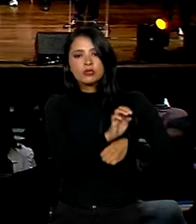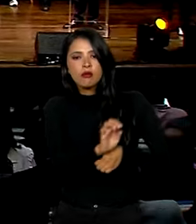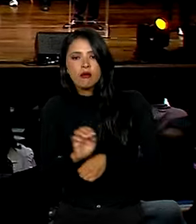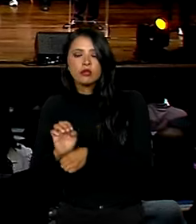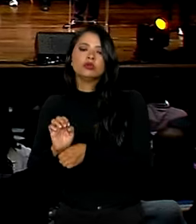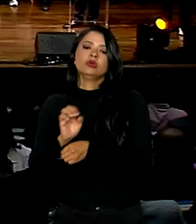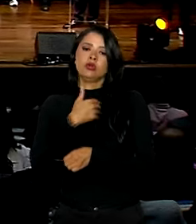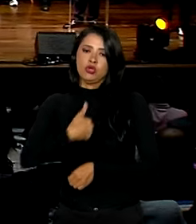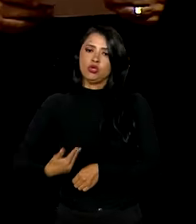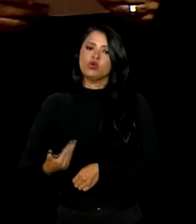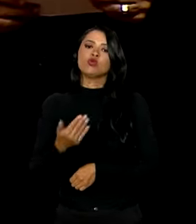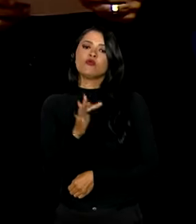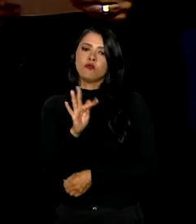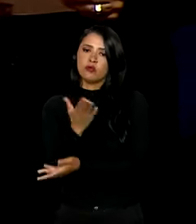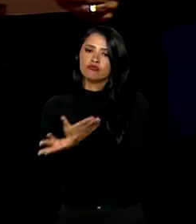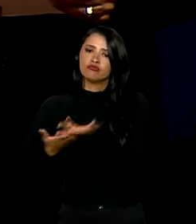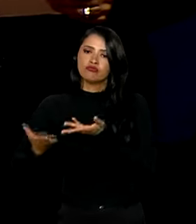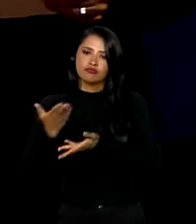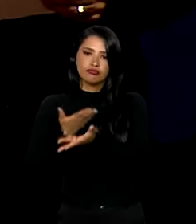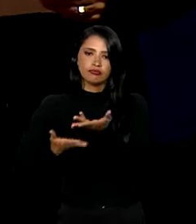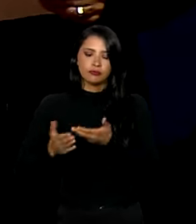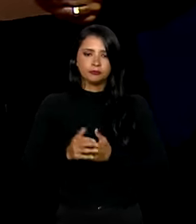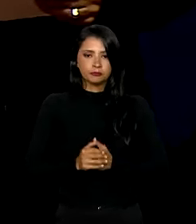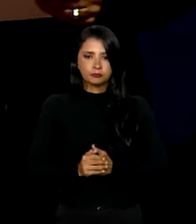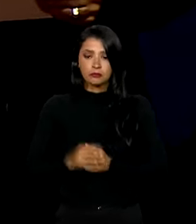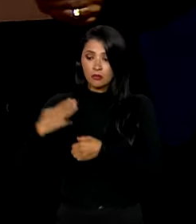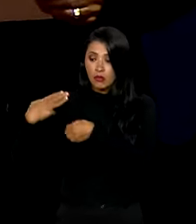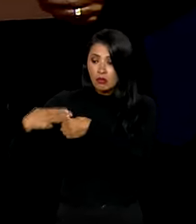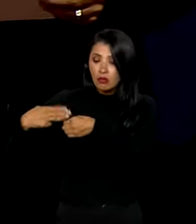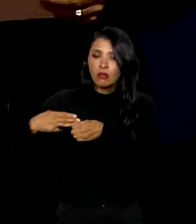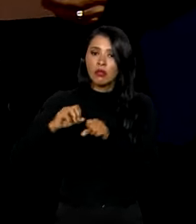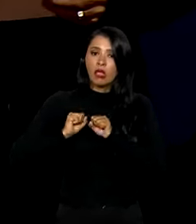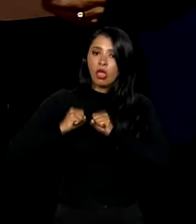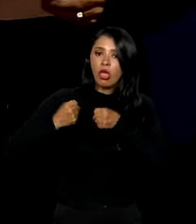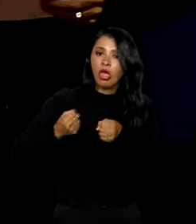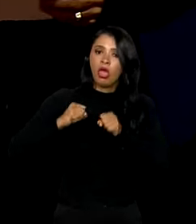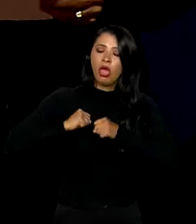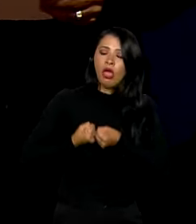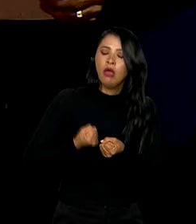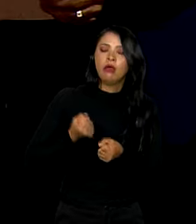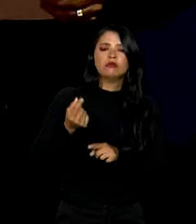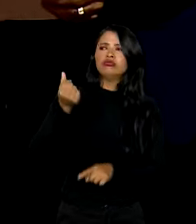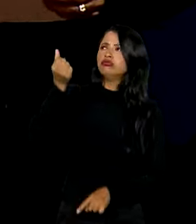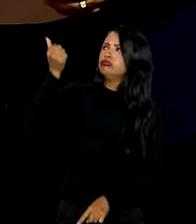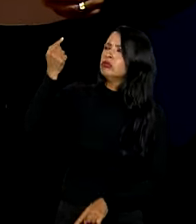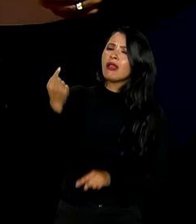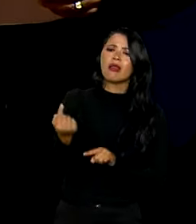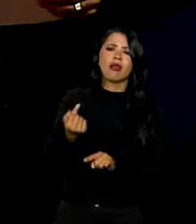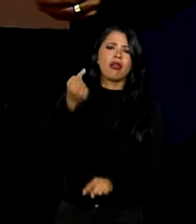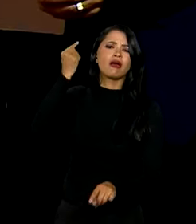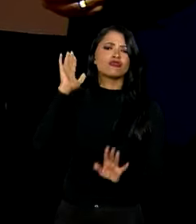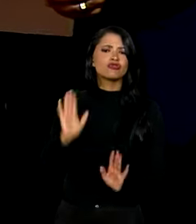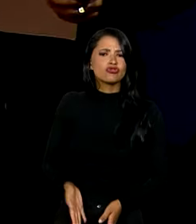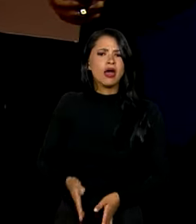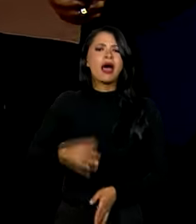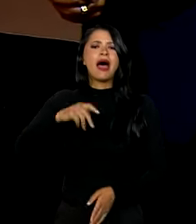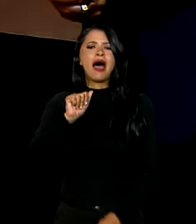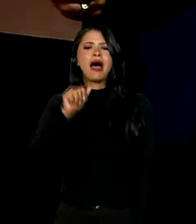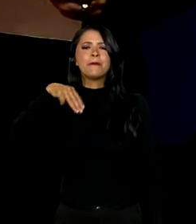e o governo federal. A luta do municipalismo é antiga, a APM é de